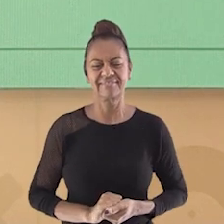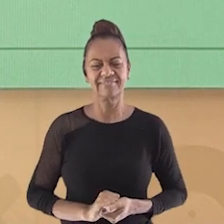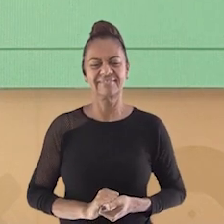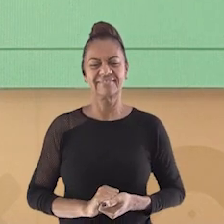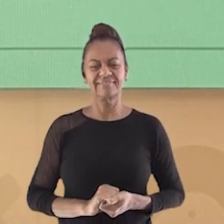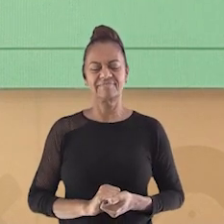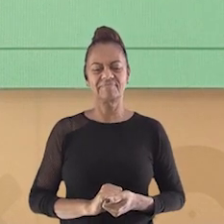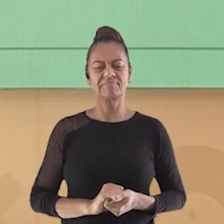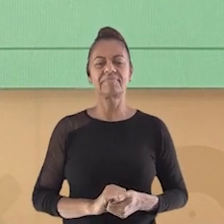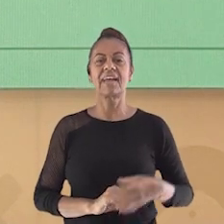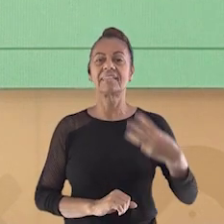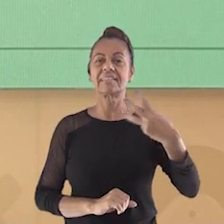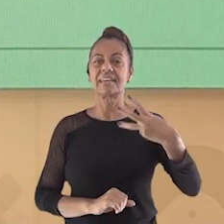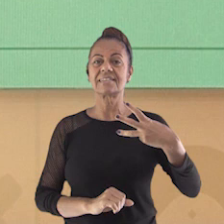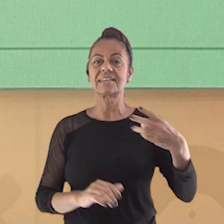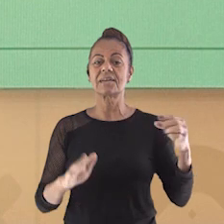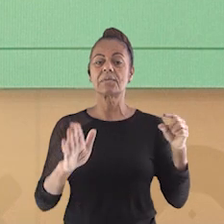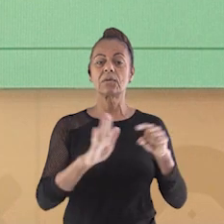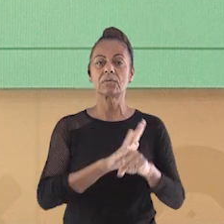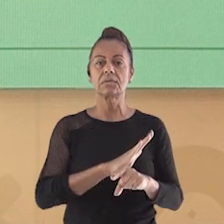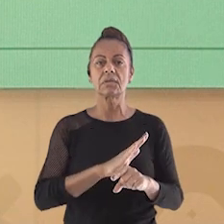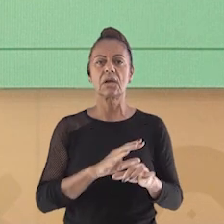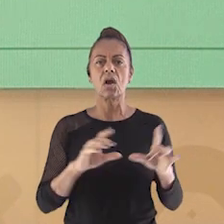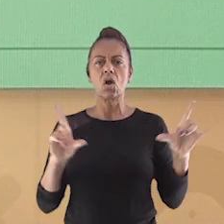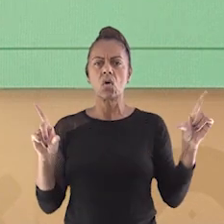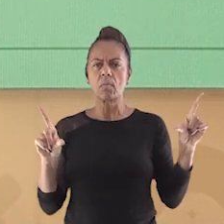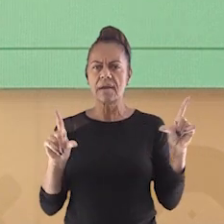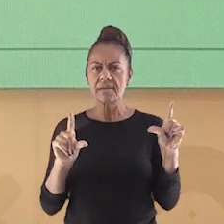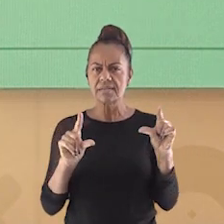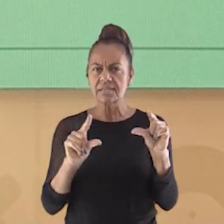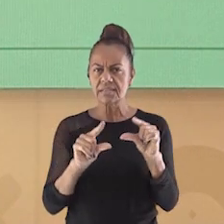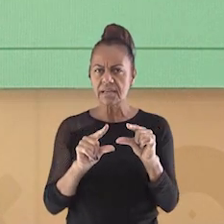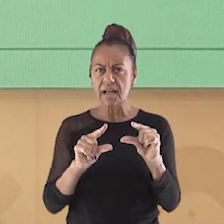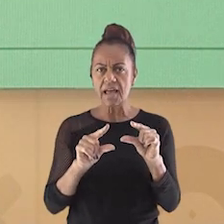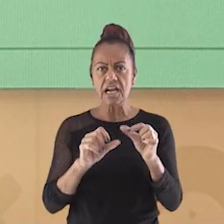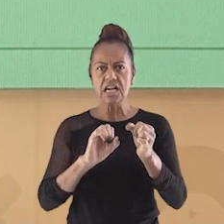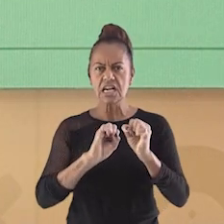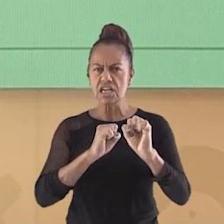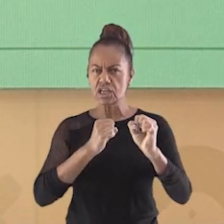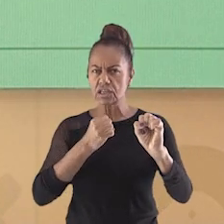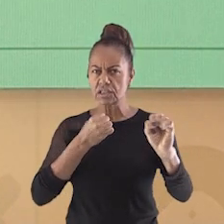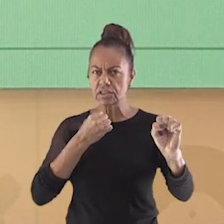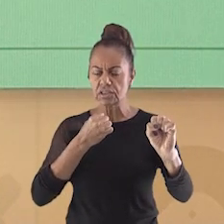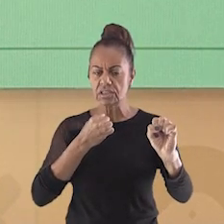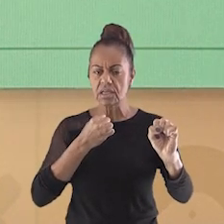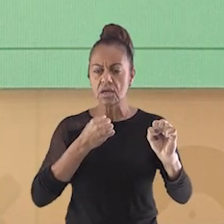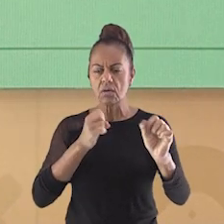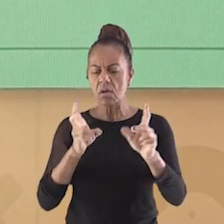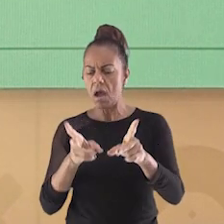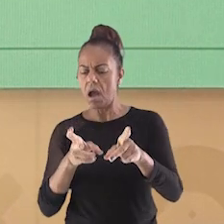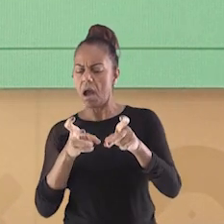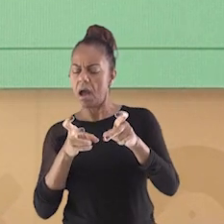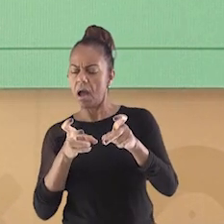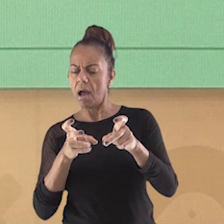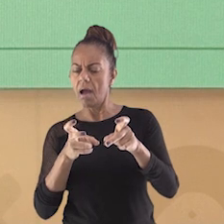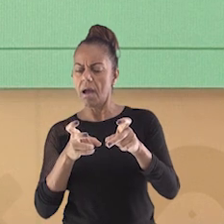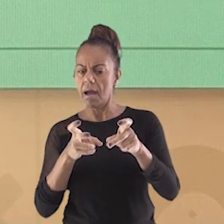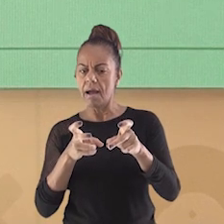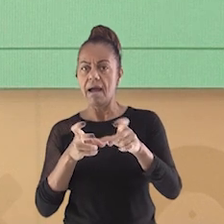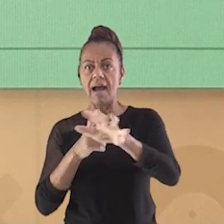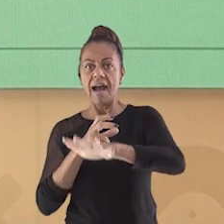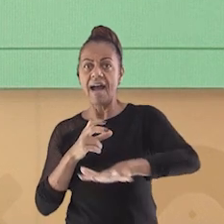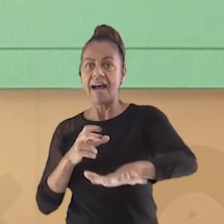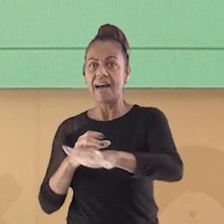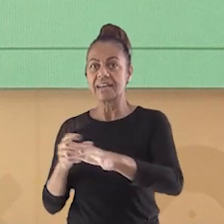Terceira pergunta. Uma escala é grande quando capita uma área menor, com o